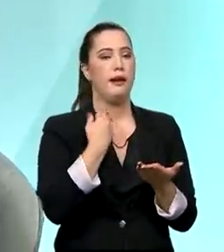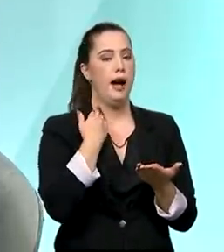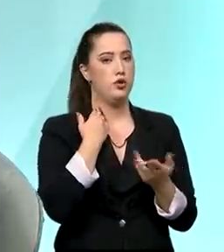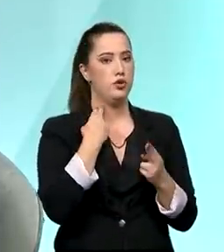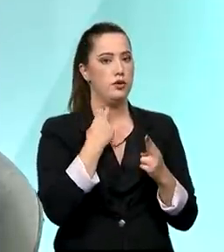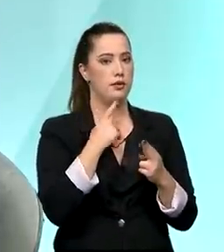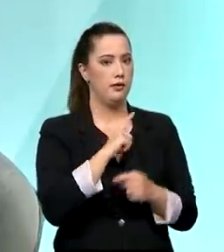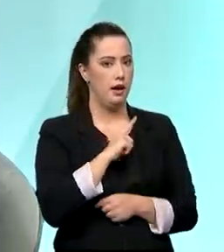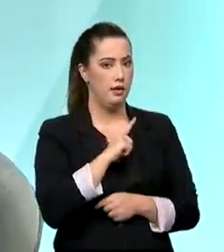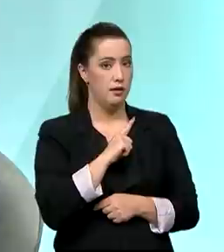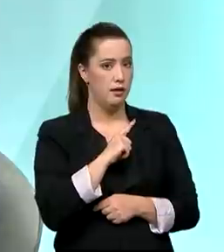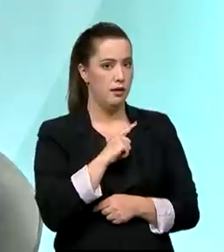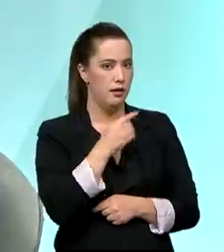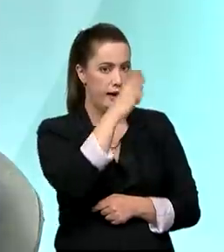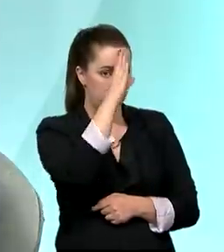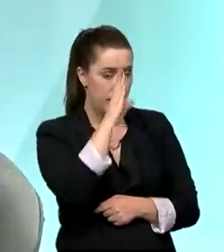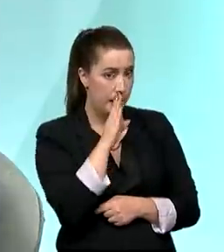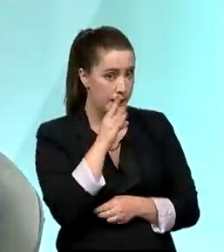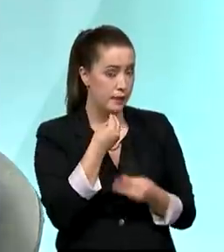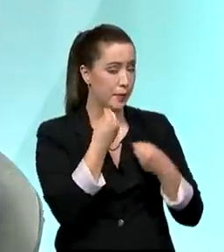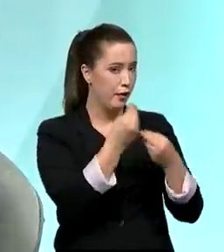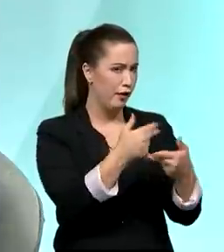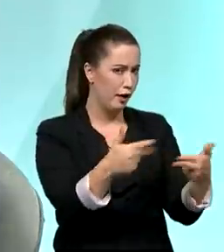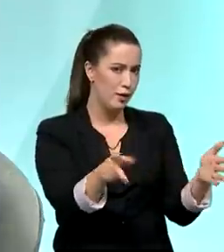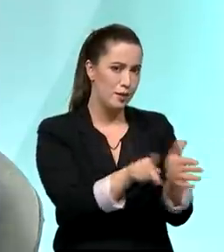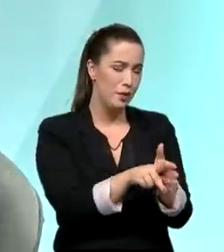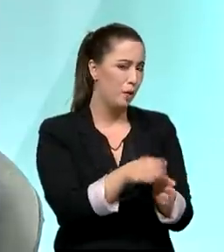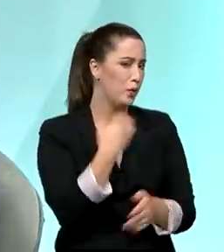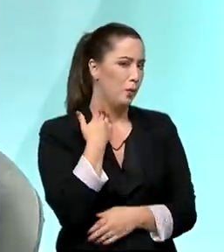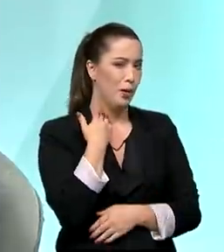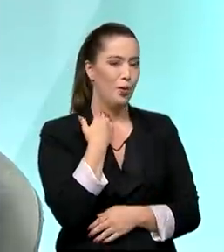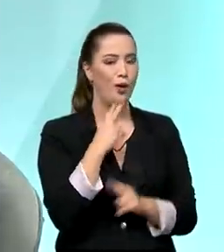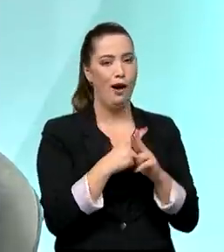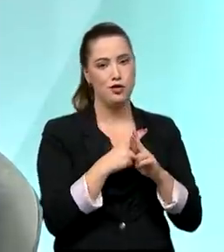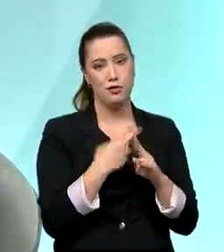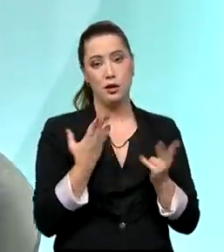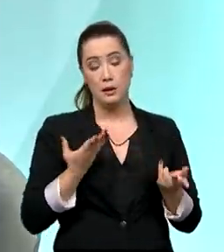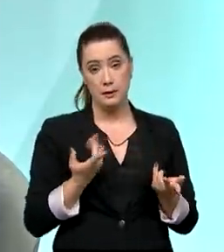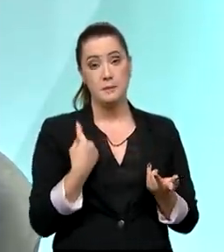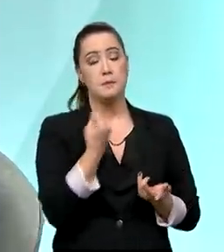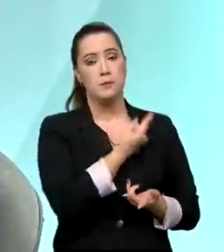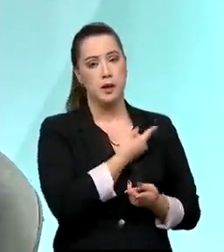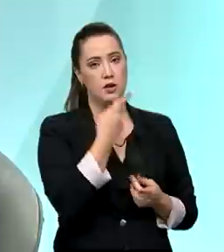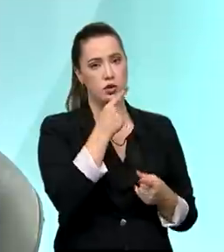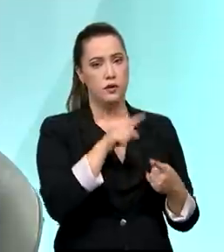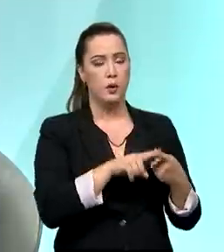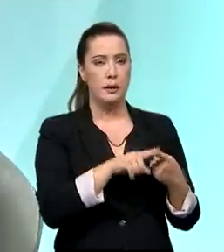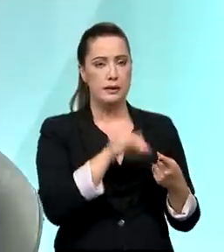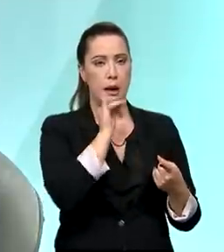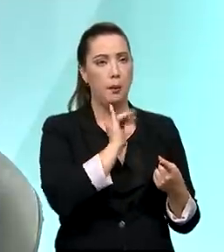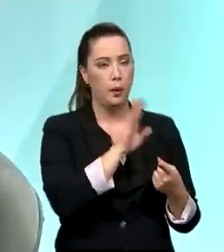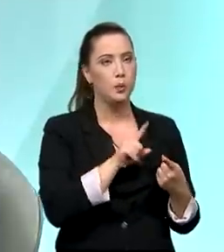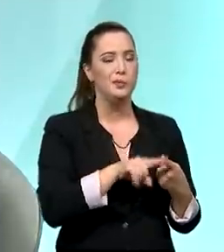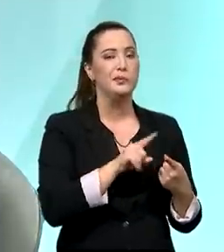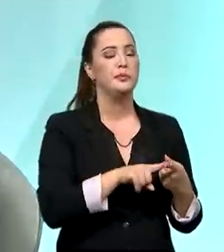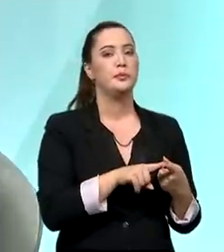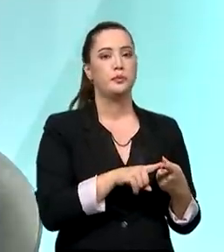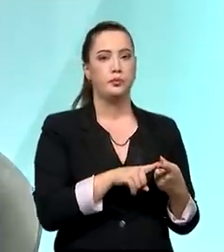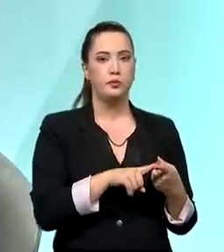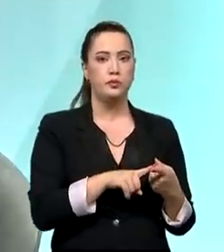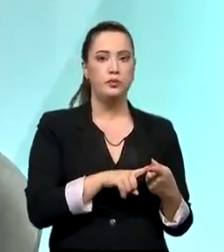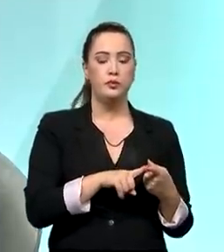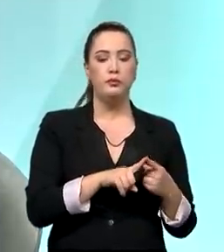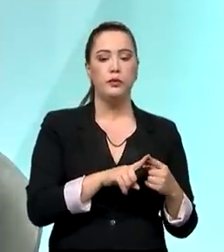para poder ofertar produtos. Esta do crédito Caixa tem e essa que a gente acabou de falar, por exemplo, de